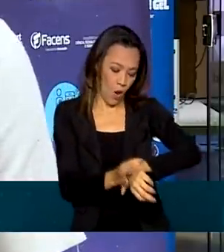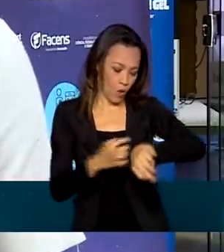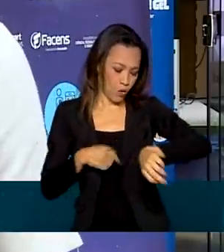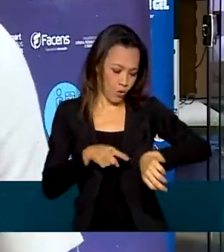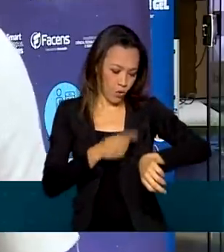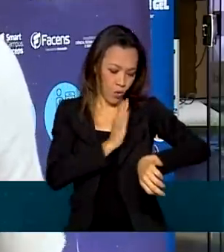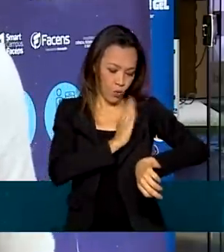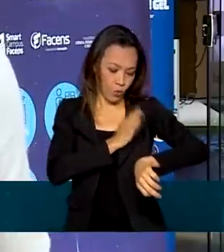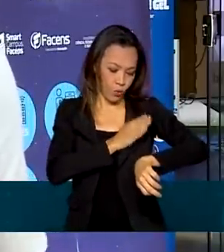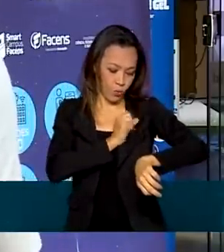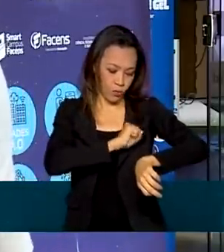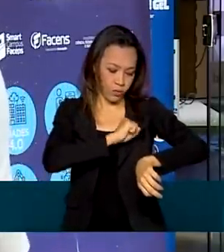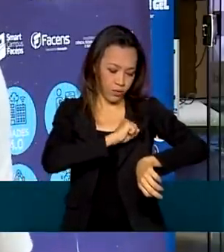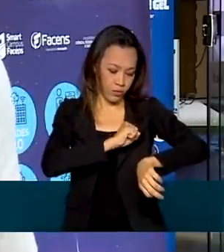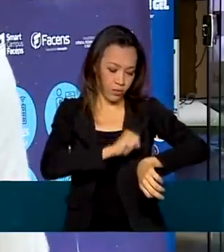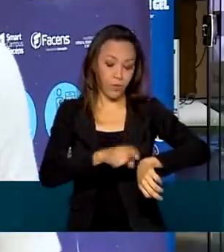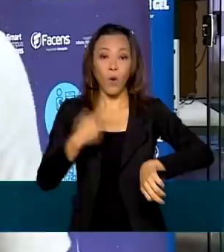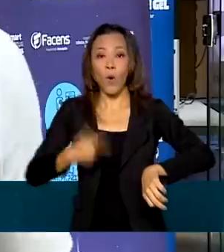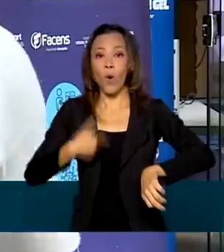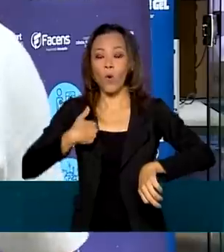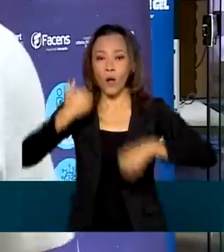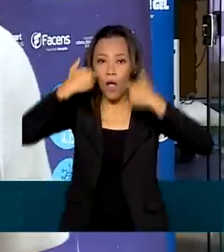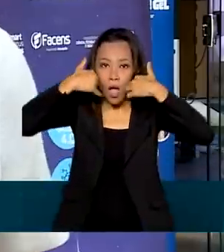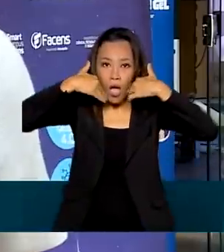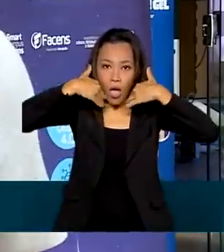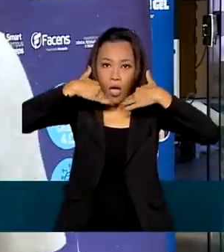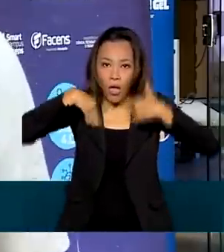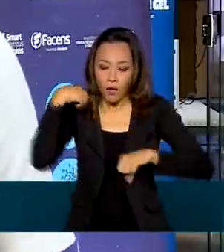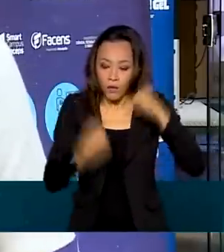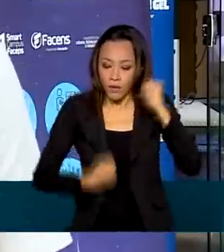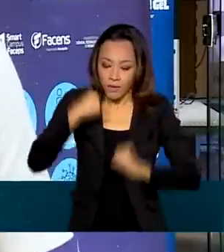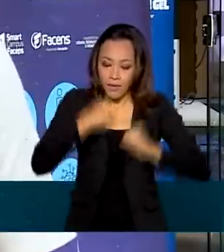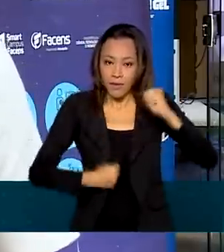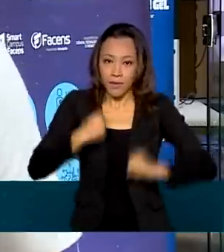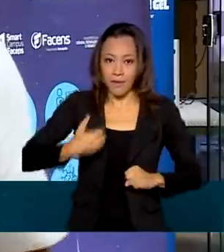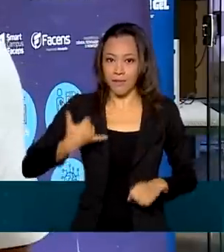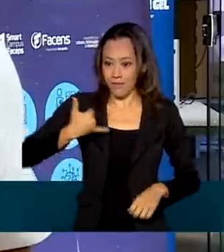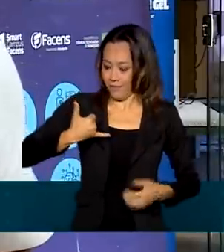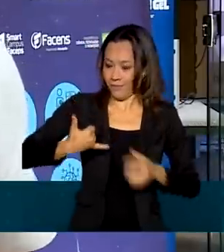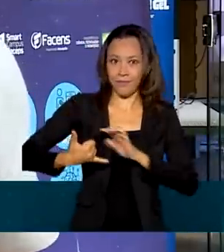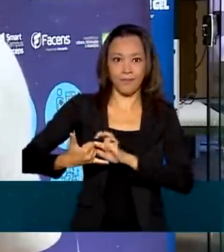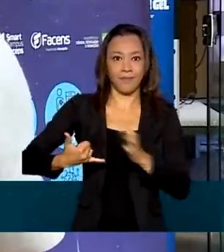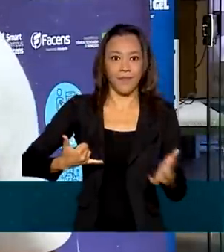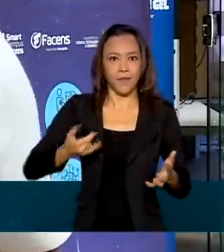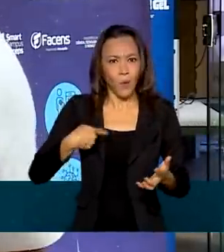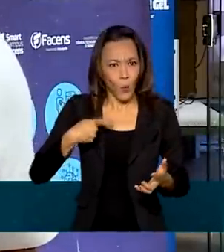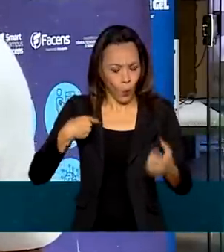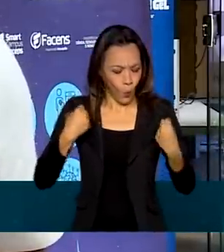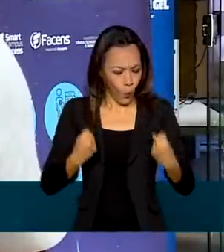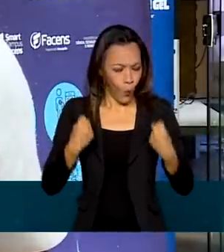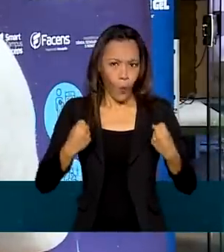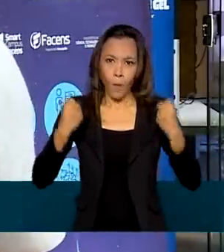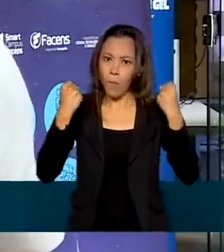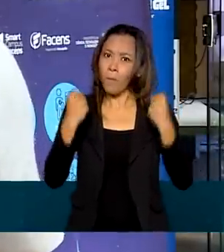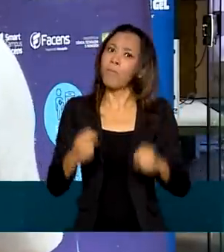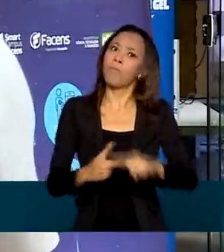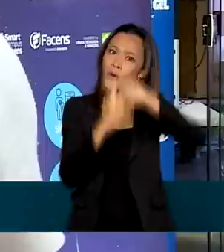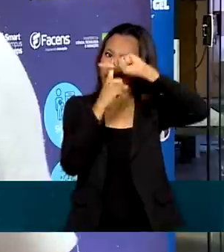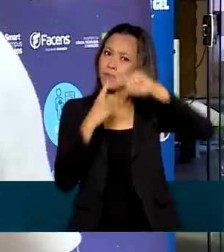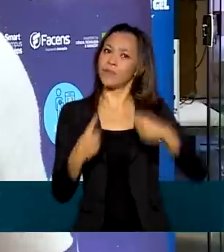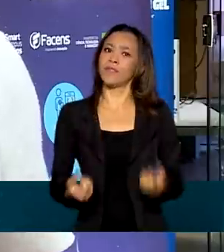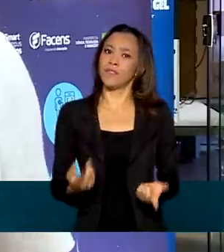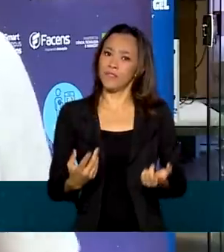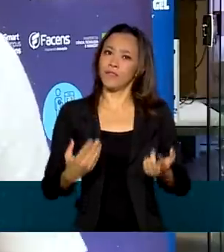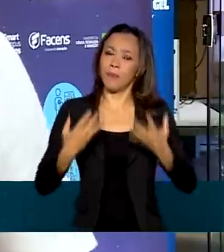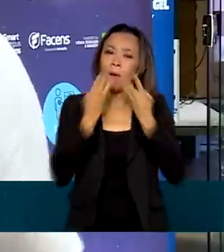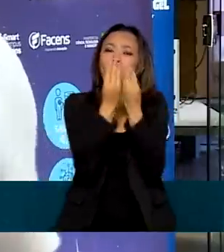cardíacos ou a quantidade de calorias que gastamos num exercício. Uma tecnologia que traz impactos positivos para a qualidade